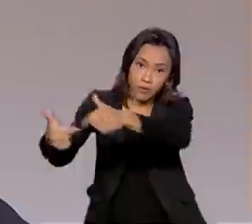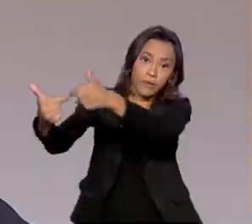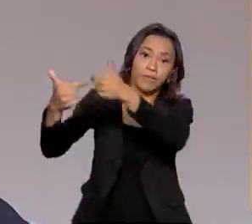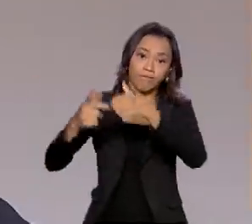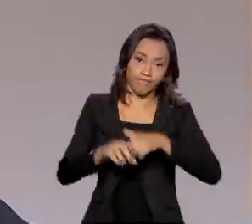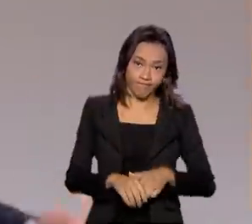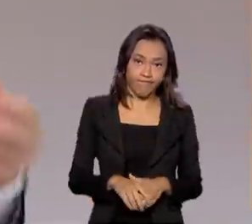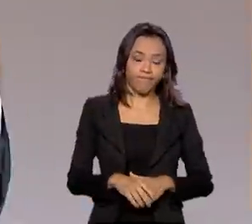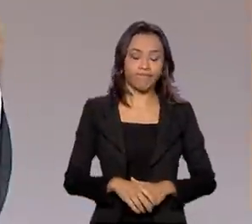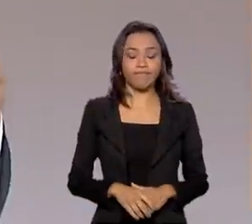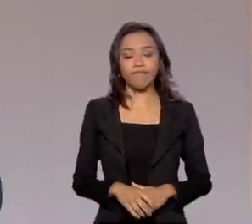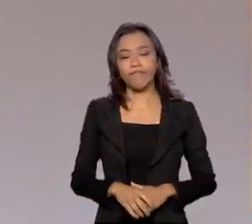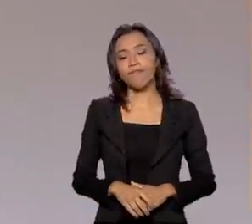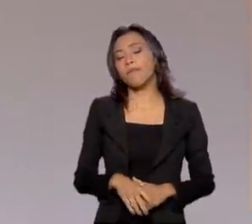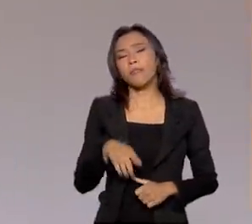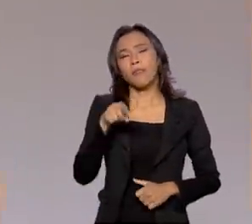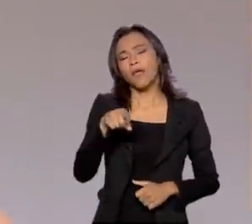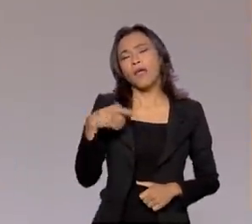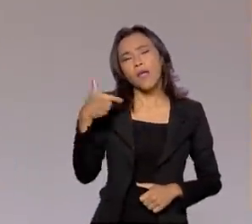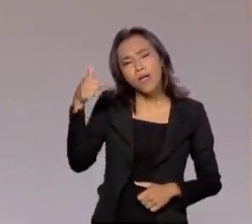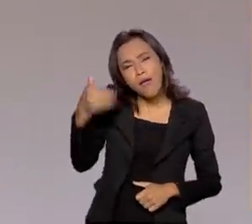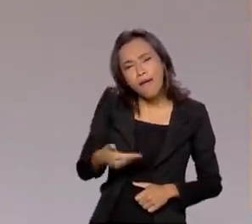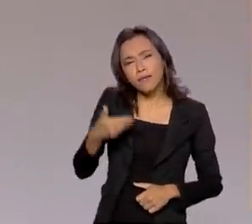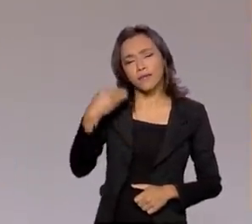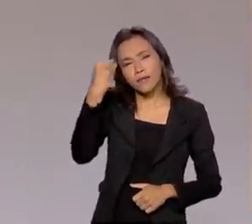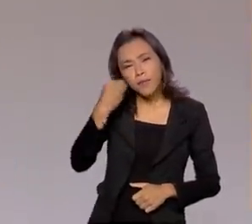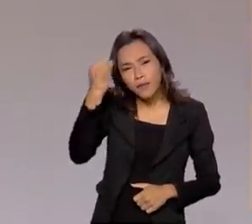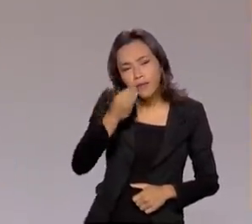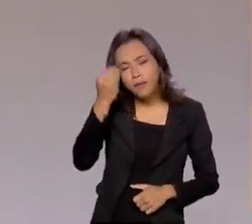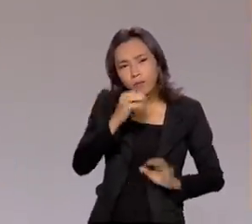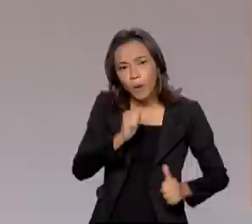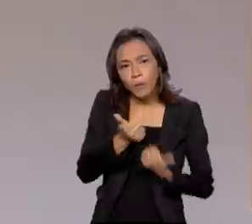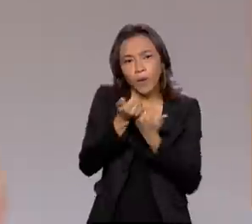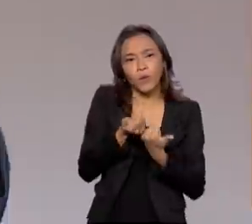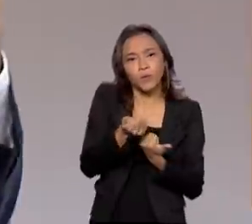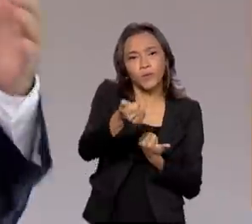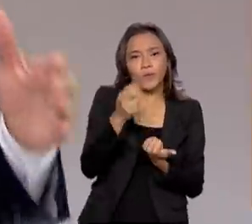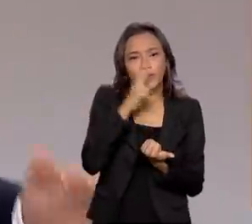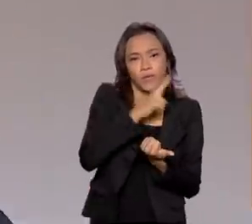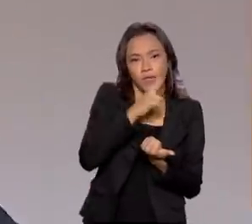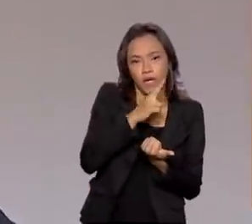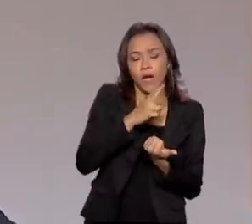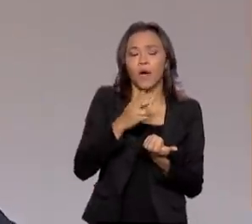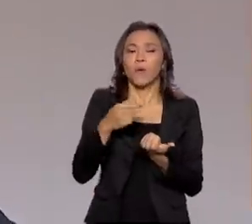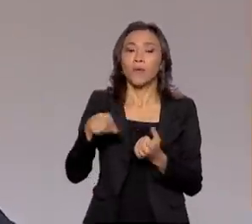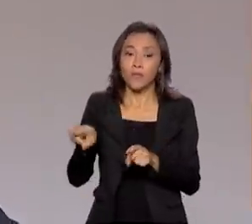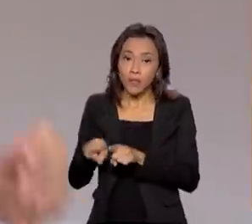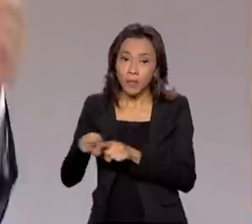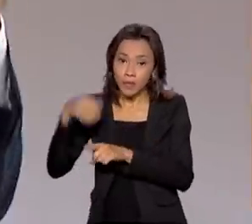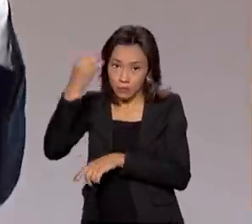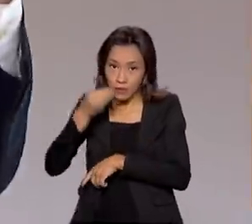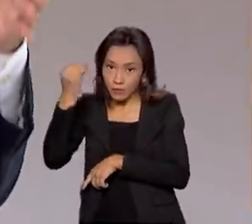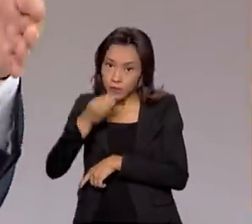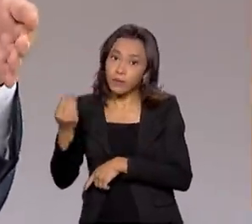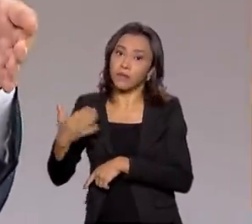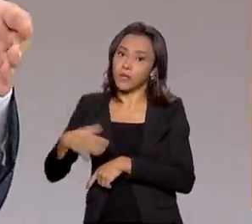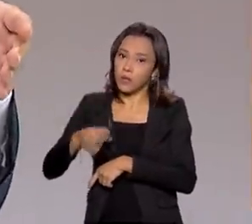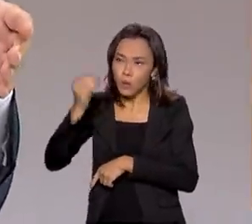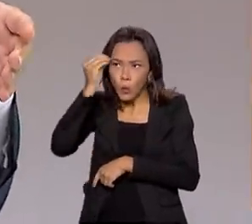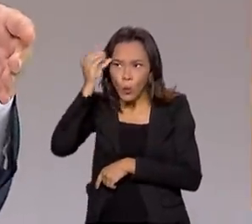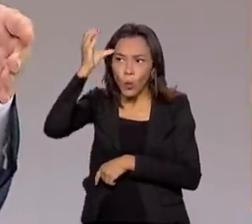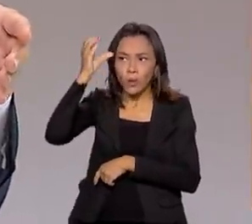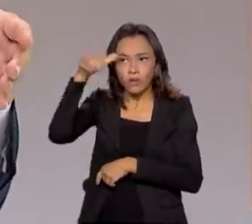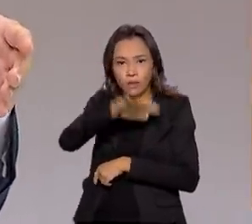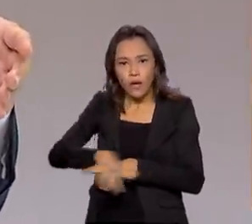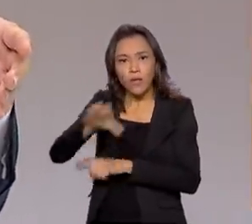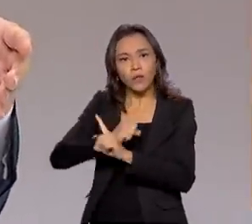famílias. E com essa experiência do auxílio emergencial e a própria vivência do Ministério da Cidadania, o conhecimento da área